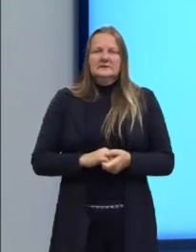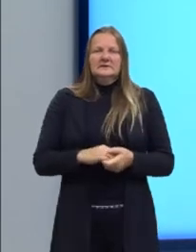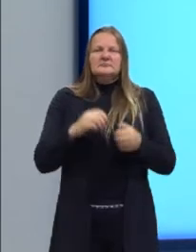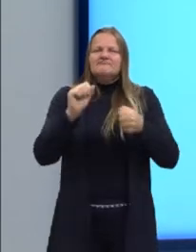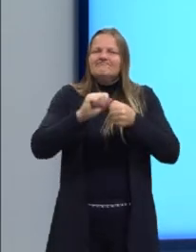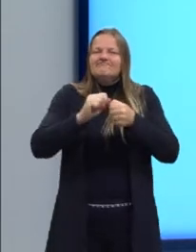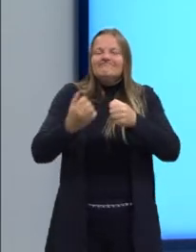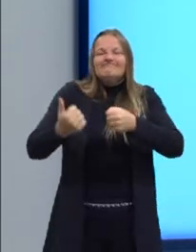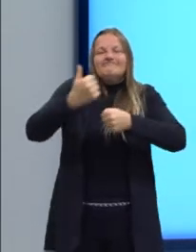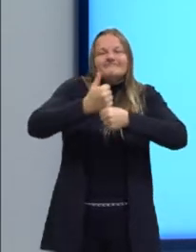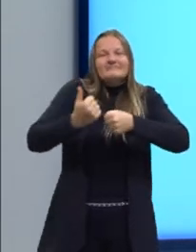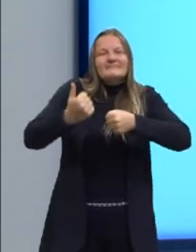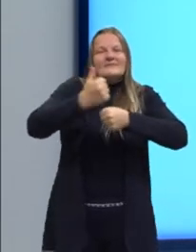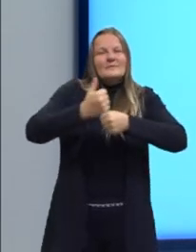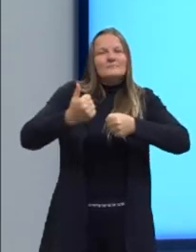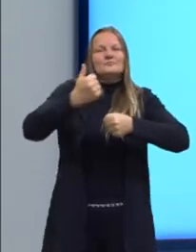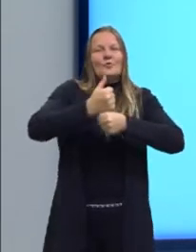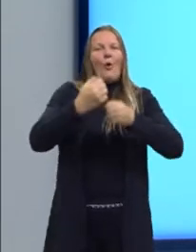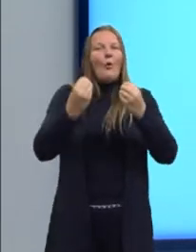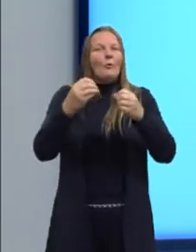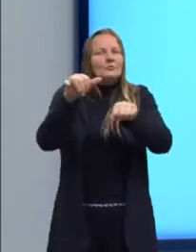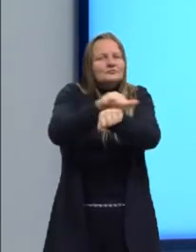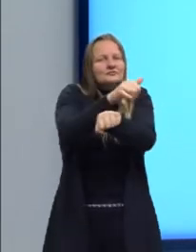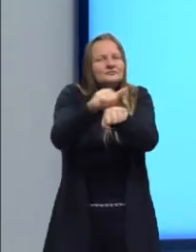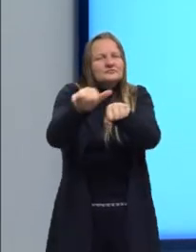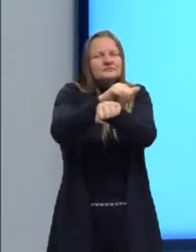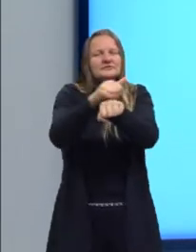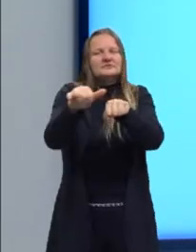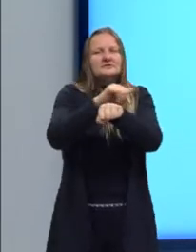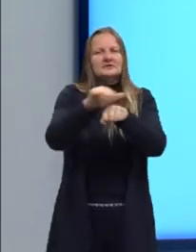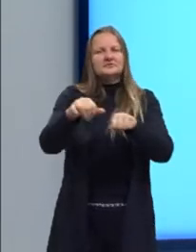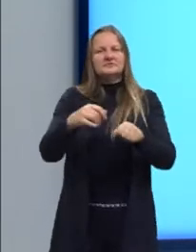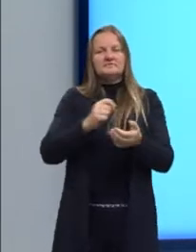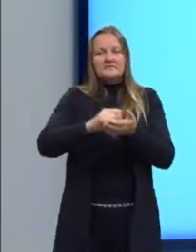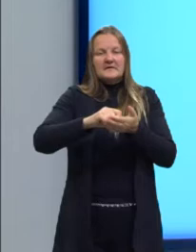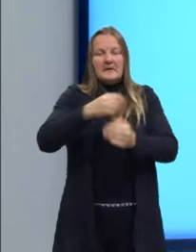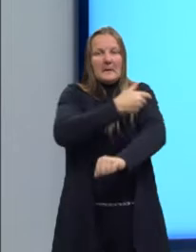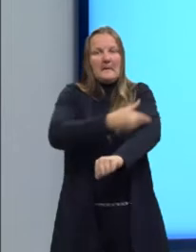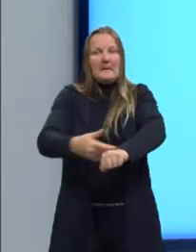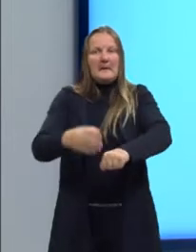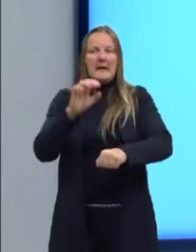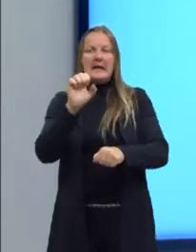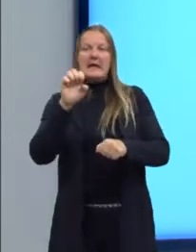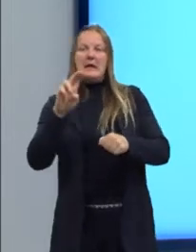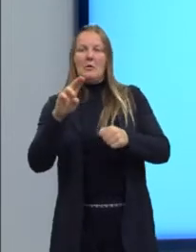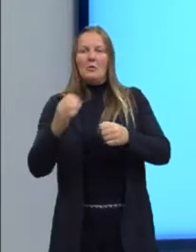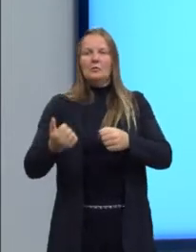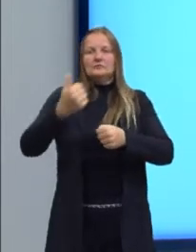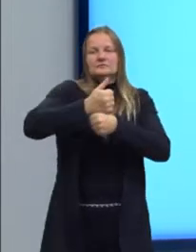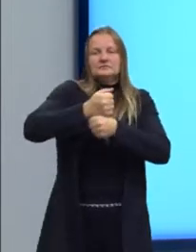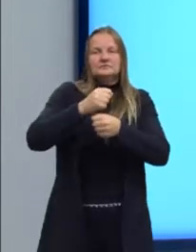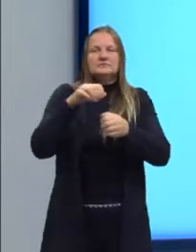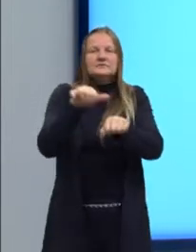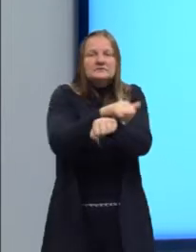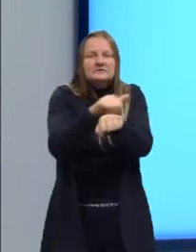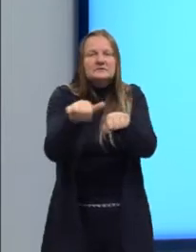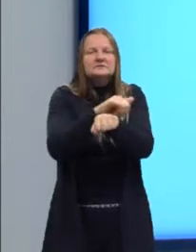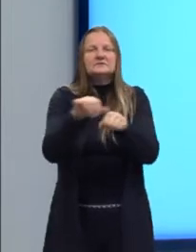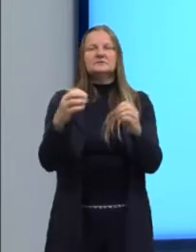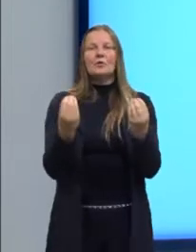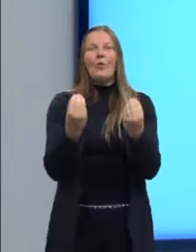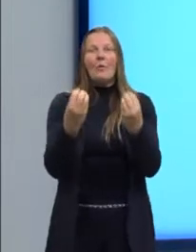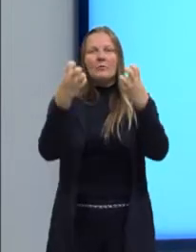que eu substitua, né? Como é que eu posso trocar esse hábito de escrever em primeira pessoa? Eu, isso, eu, aquilo, eu, aquele outro,